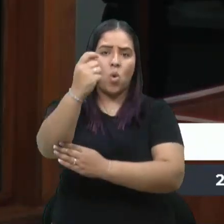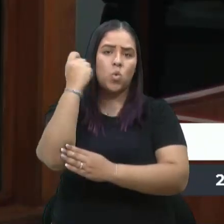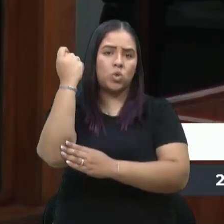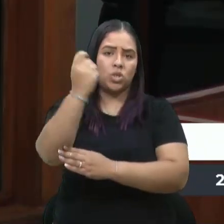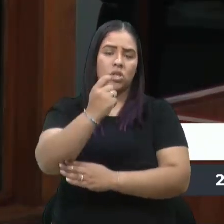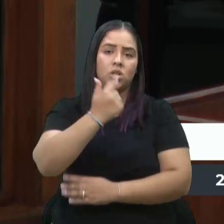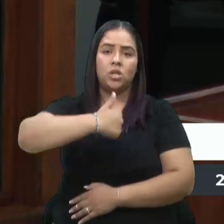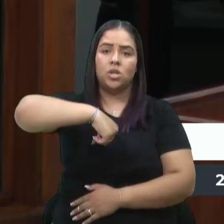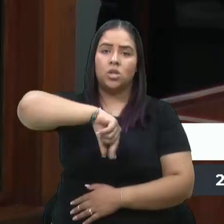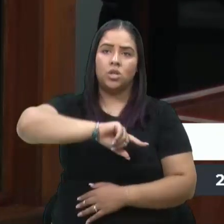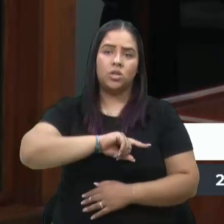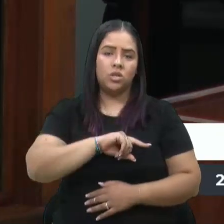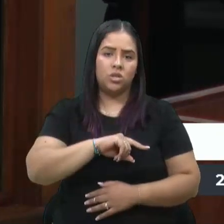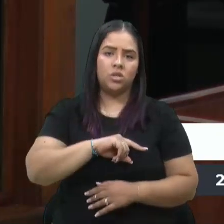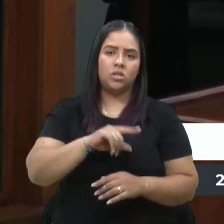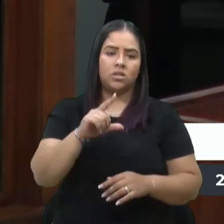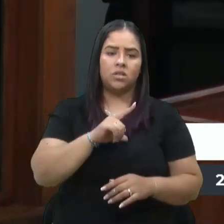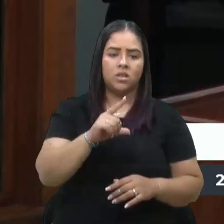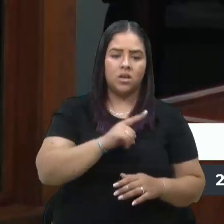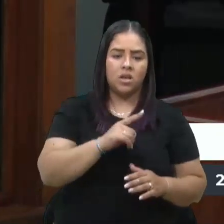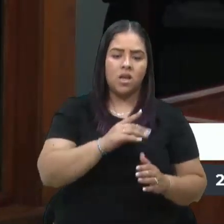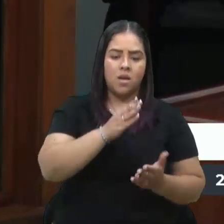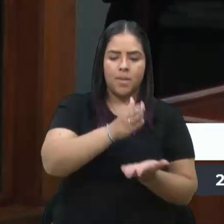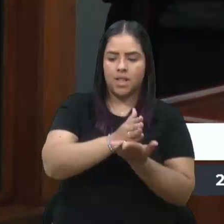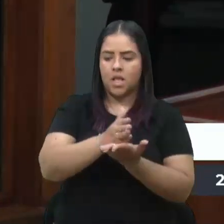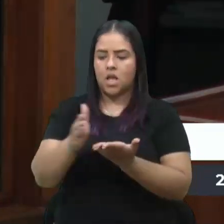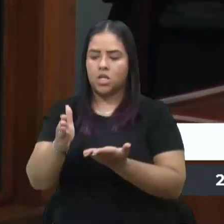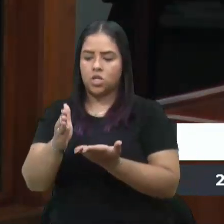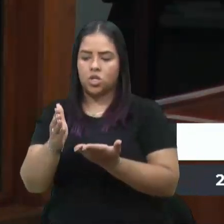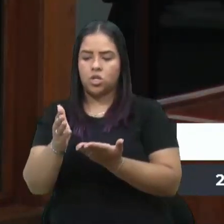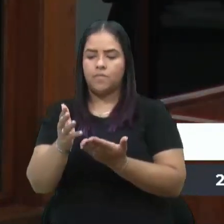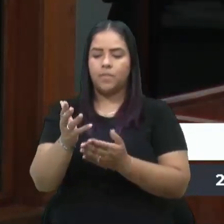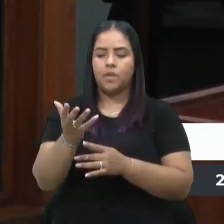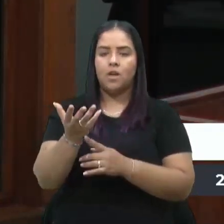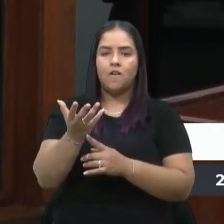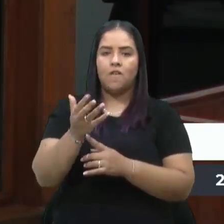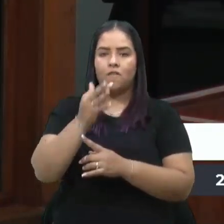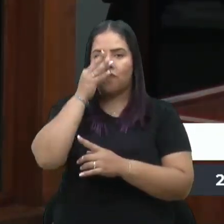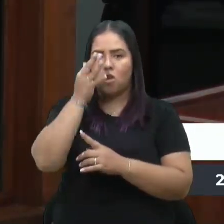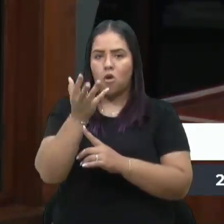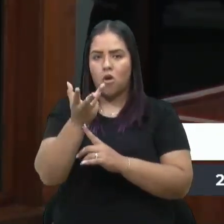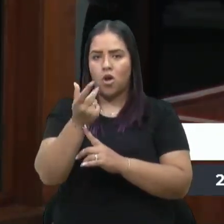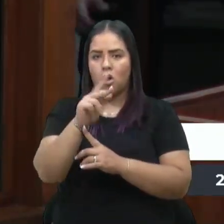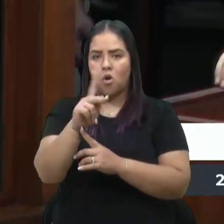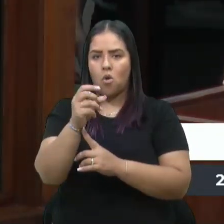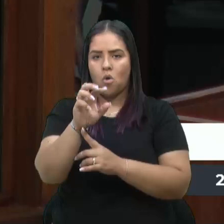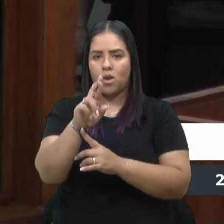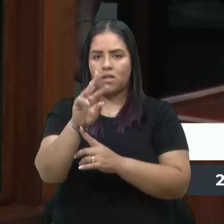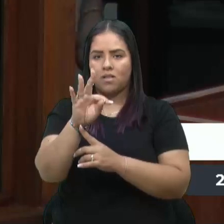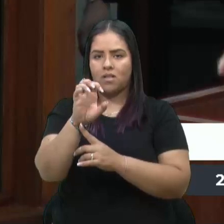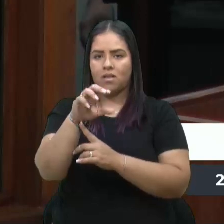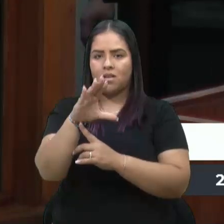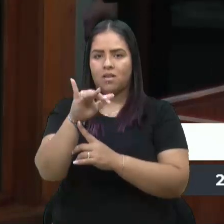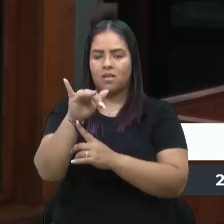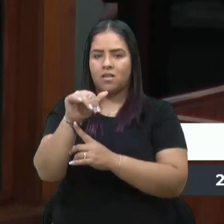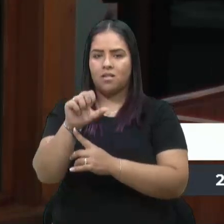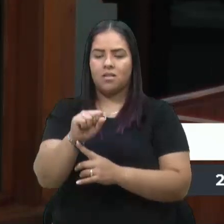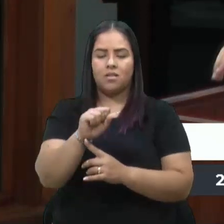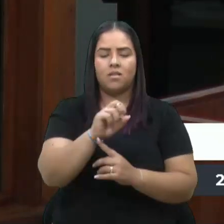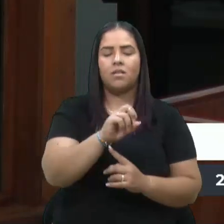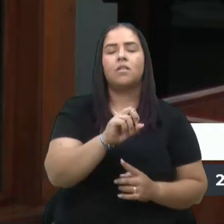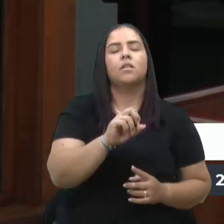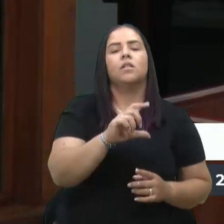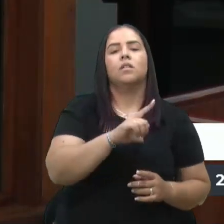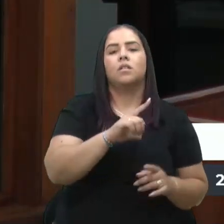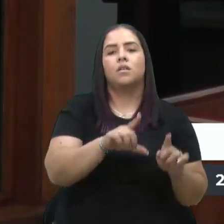no meio das Hortências, do Vale dos Vinhedos e dos Cânions de Cambará. Nós estamos no meio de tudo